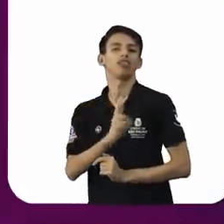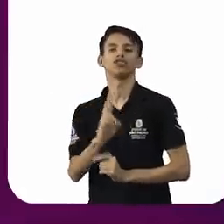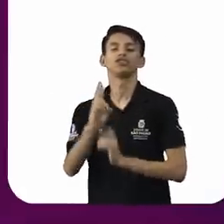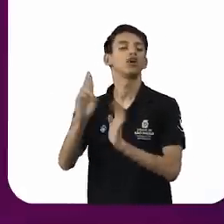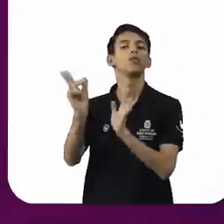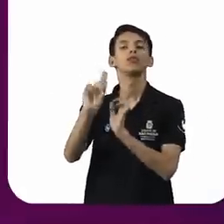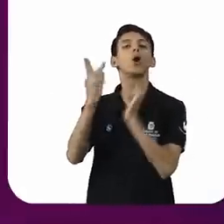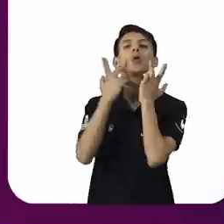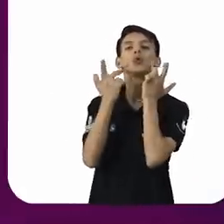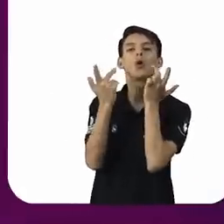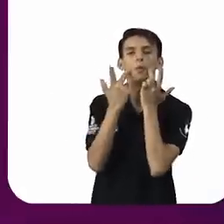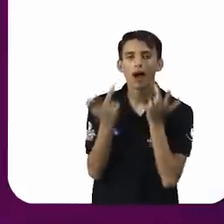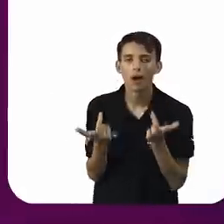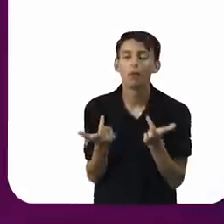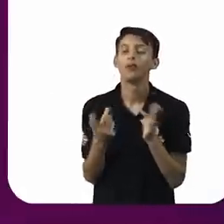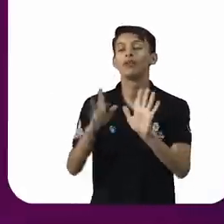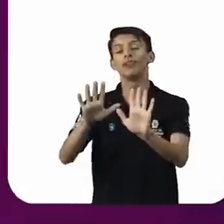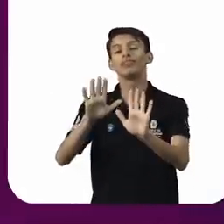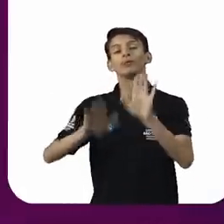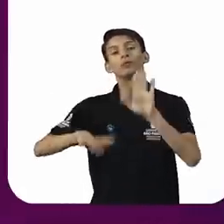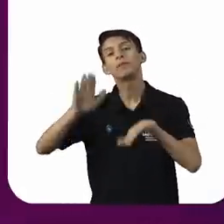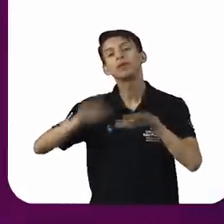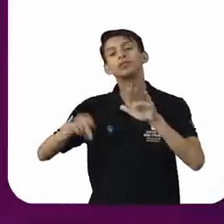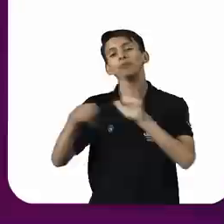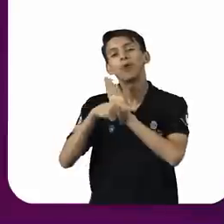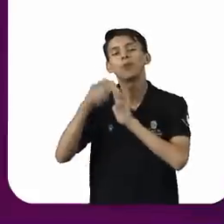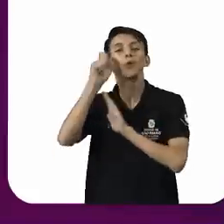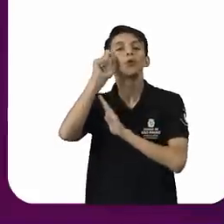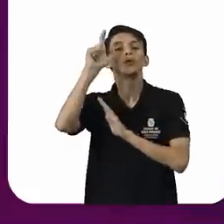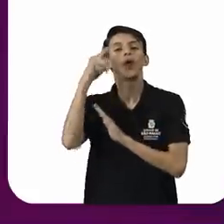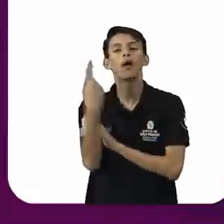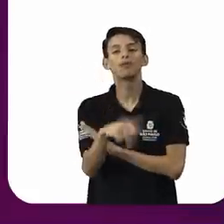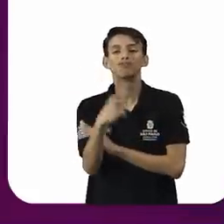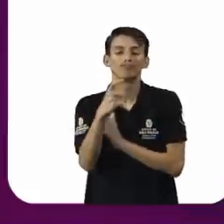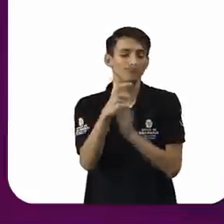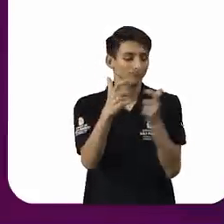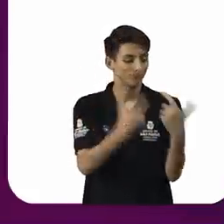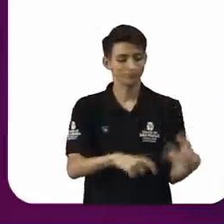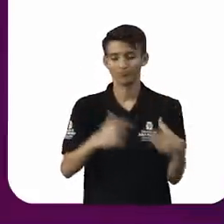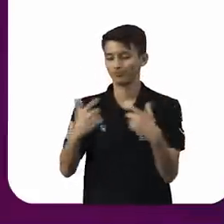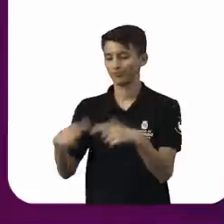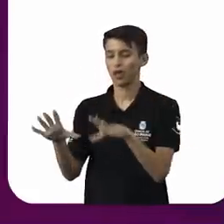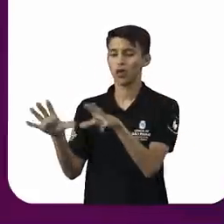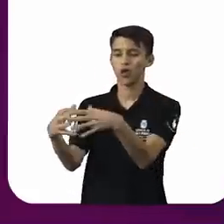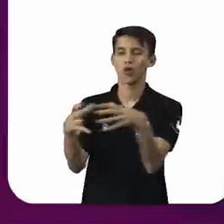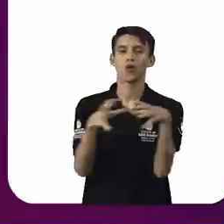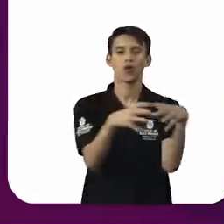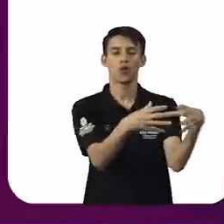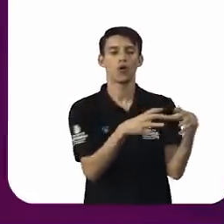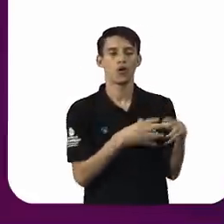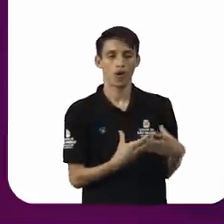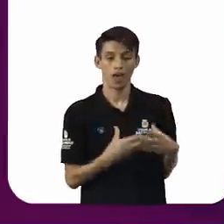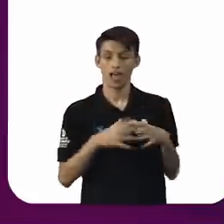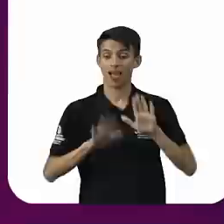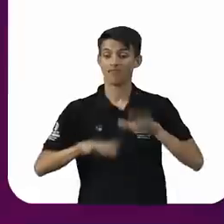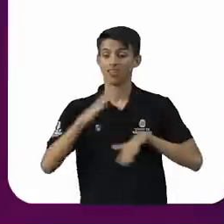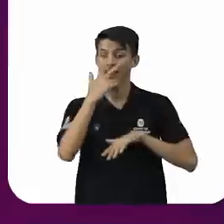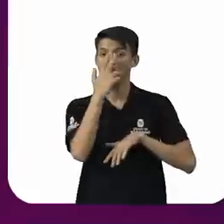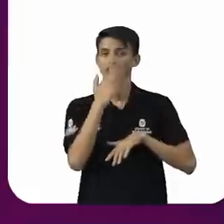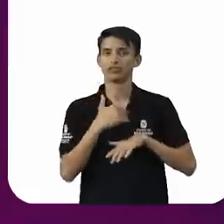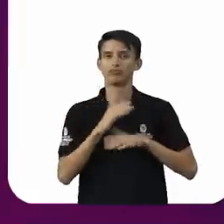formação cultural de um determinado grupo, que quer a todo momento, em alguma medida, se sobrepor